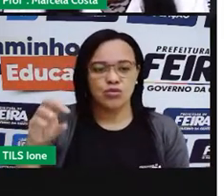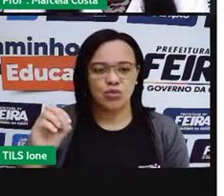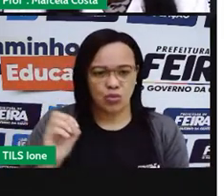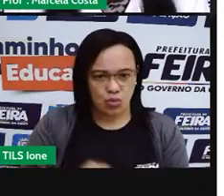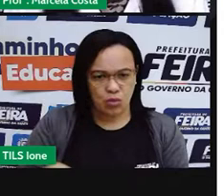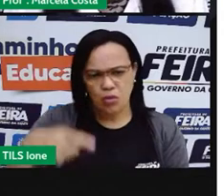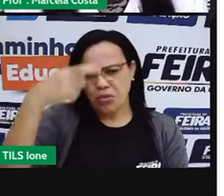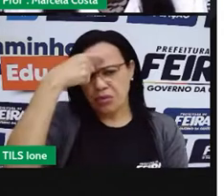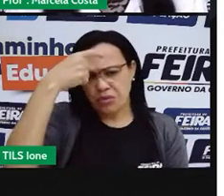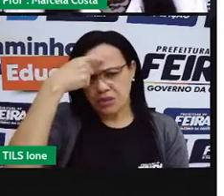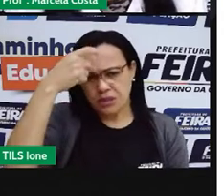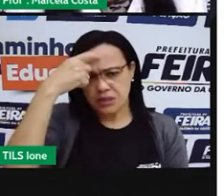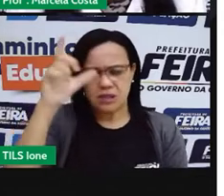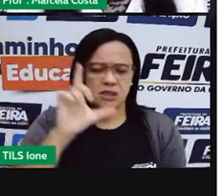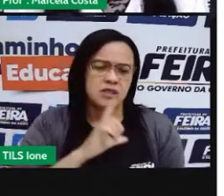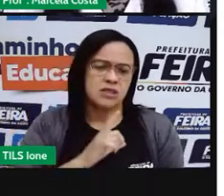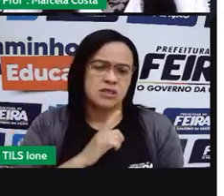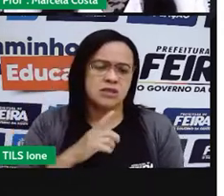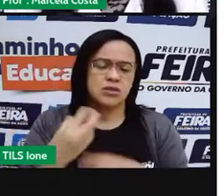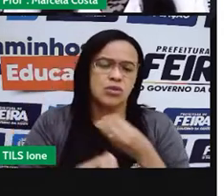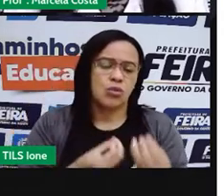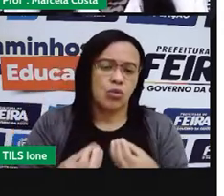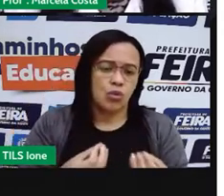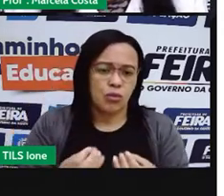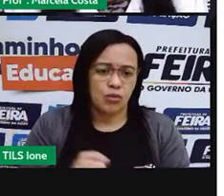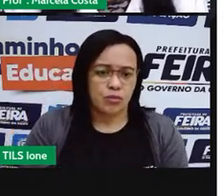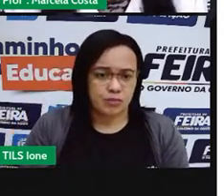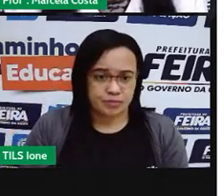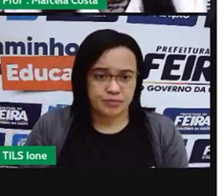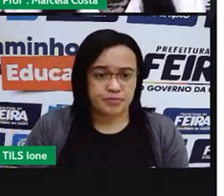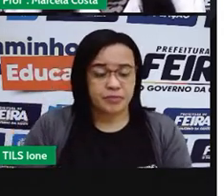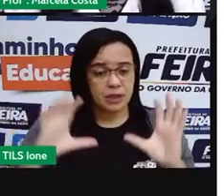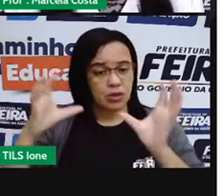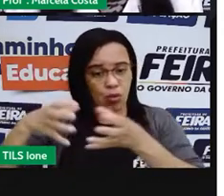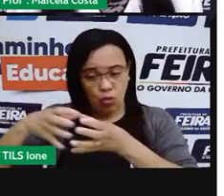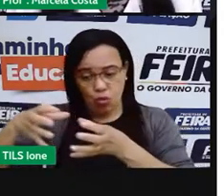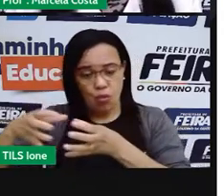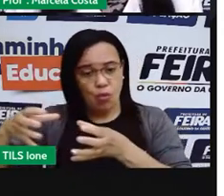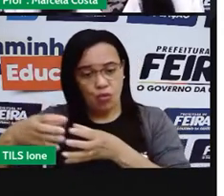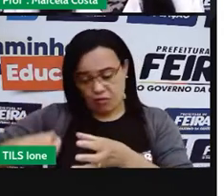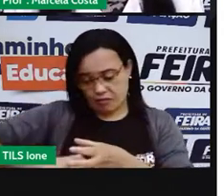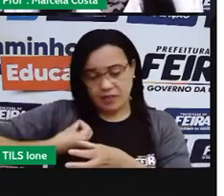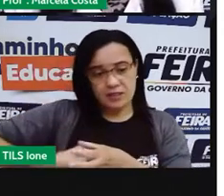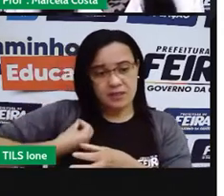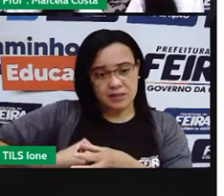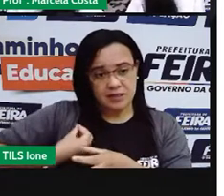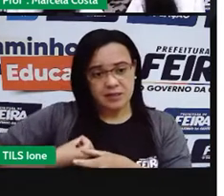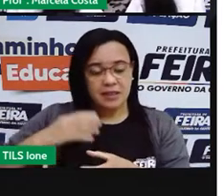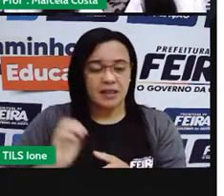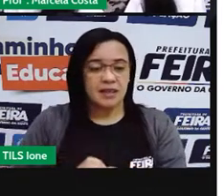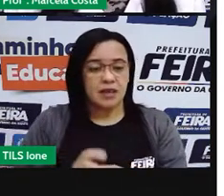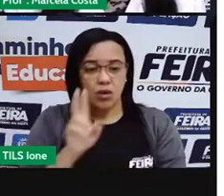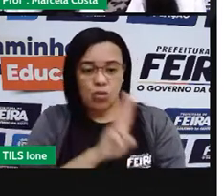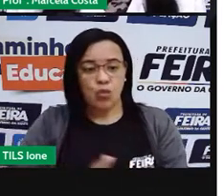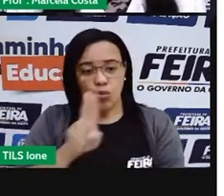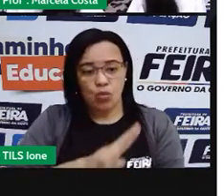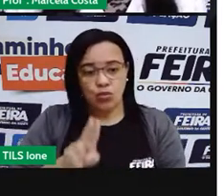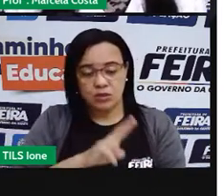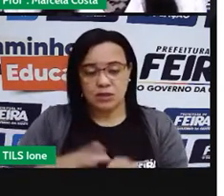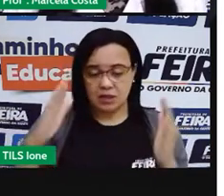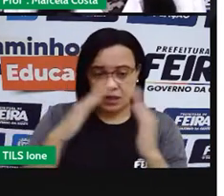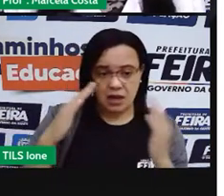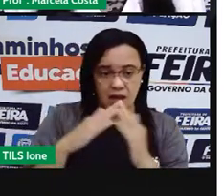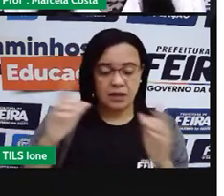porque a medida que você, sua comunidade, usa os recursos da